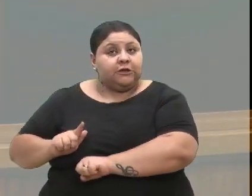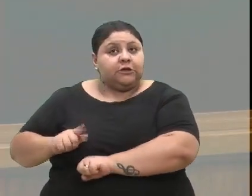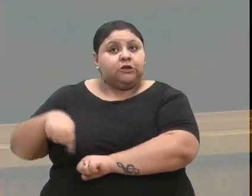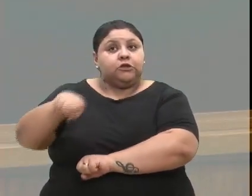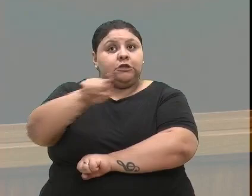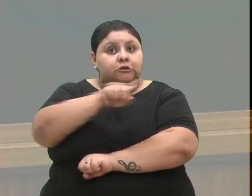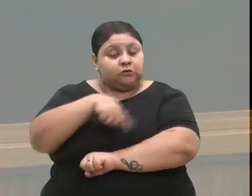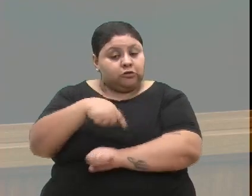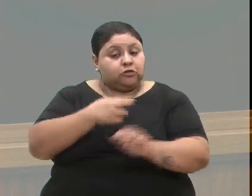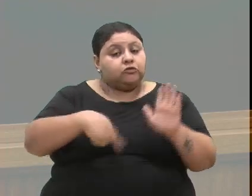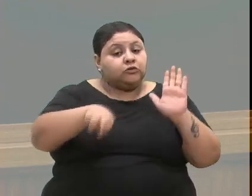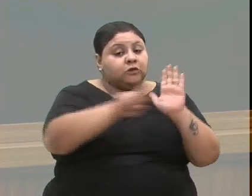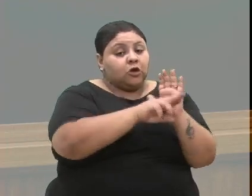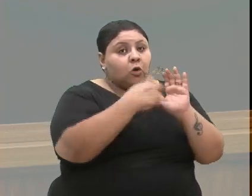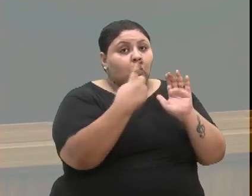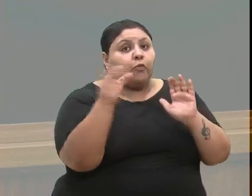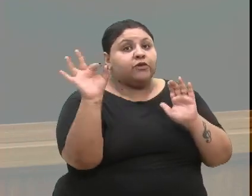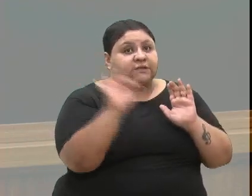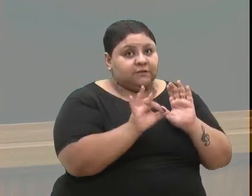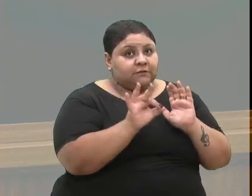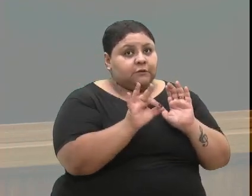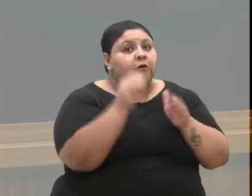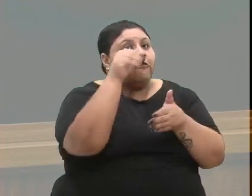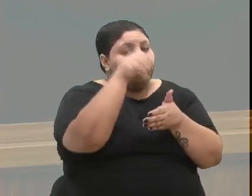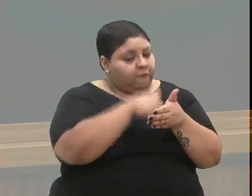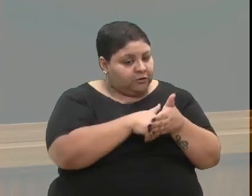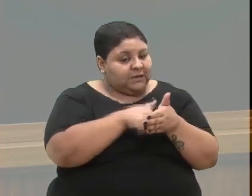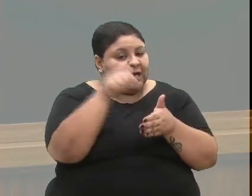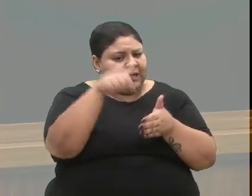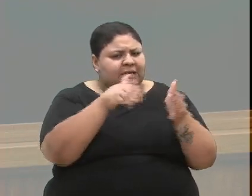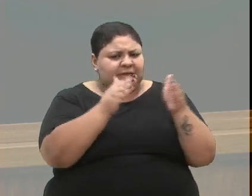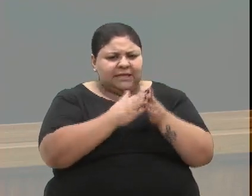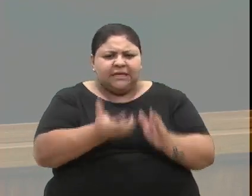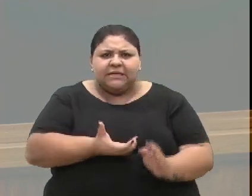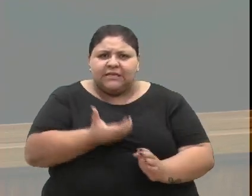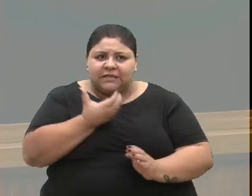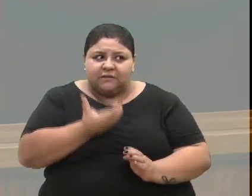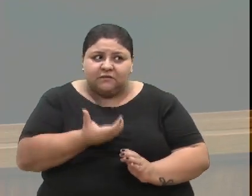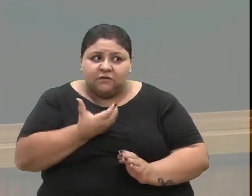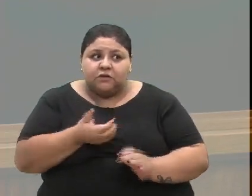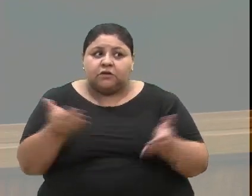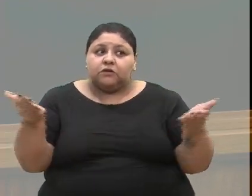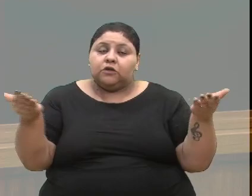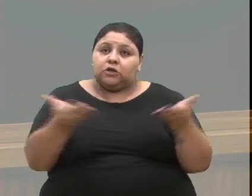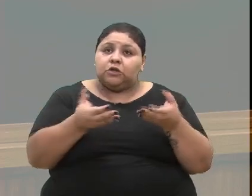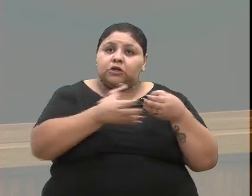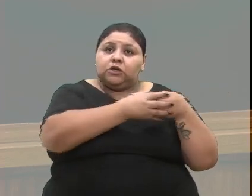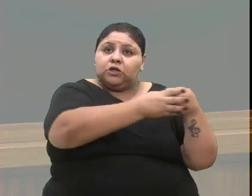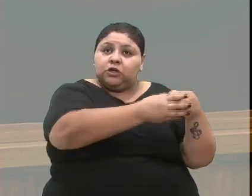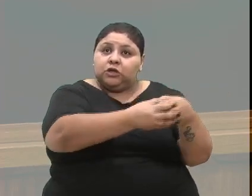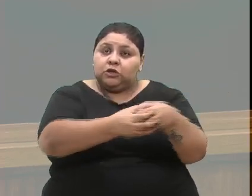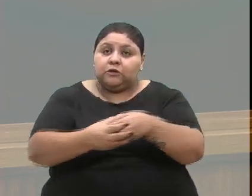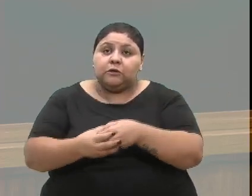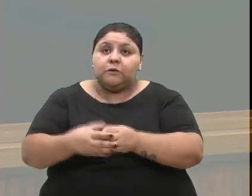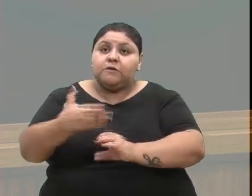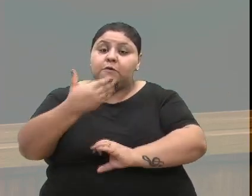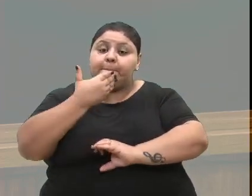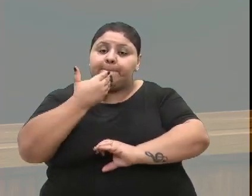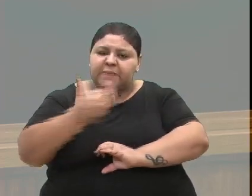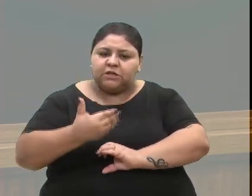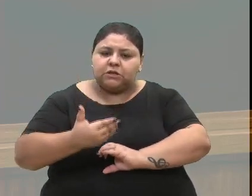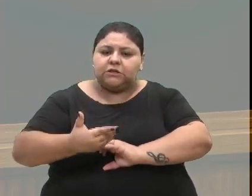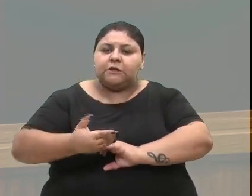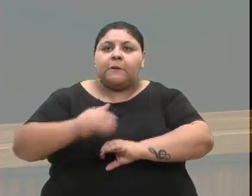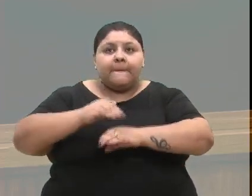recuperamos 1%, votado nessa casa em dezembro, e estamos, a categoria está reivindicando mais